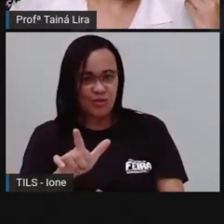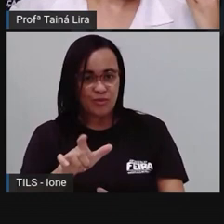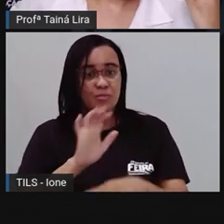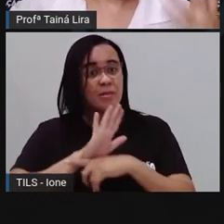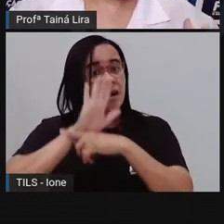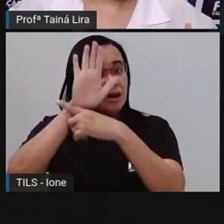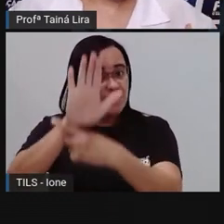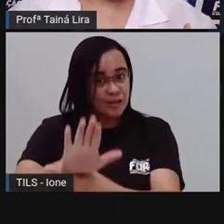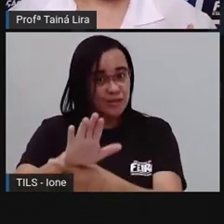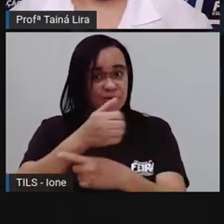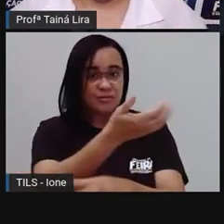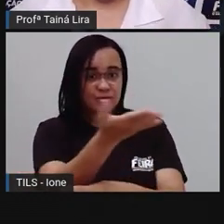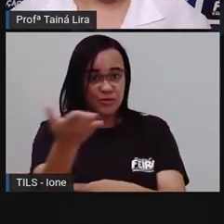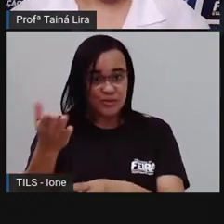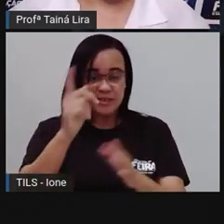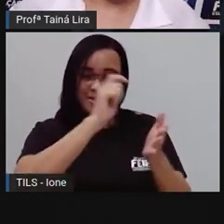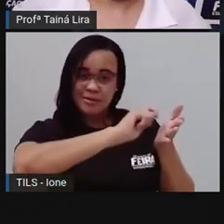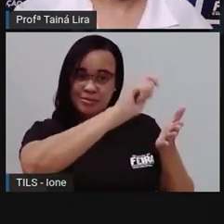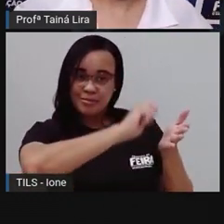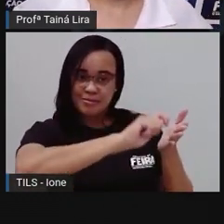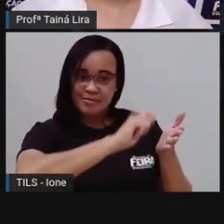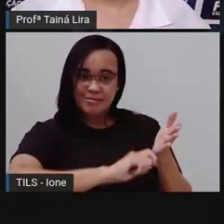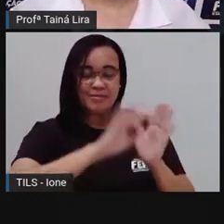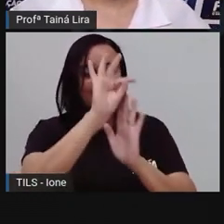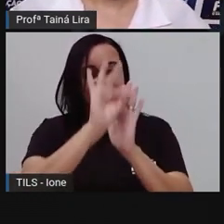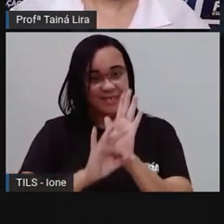na escrita desse texto. Então, lá?